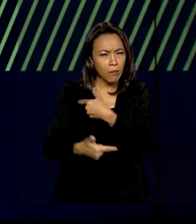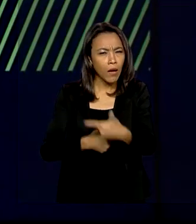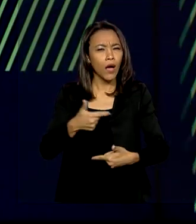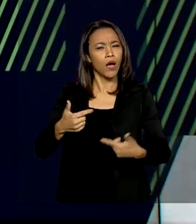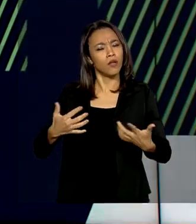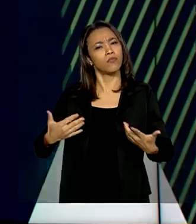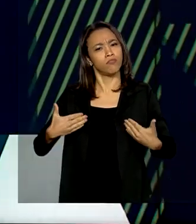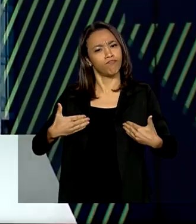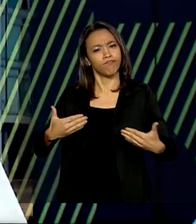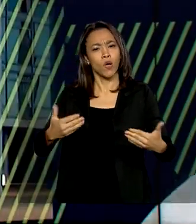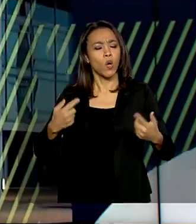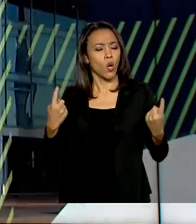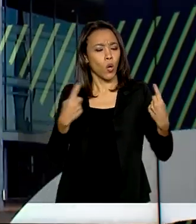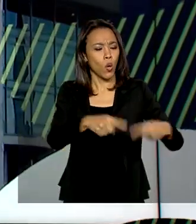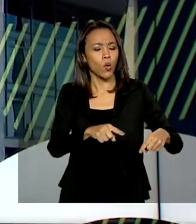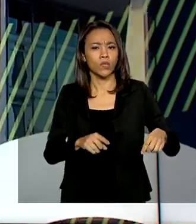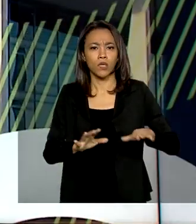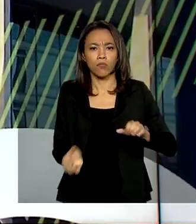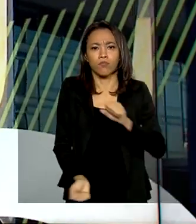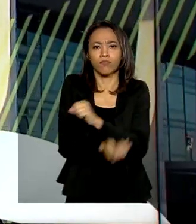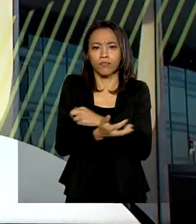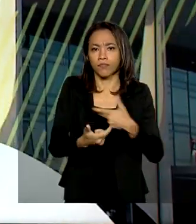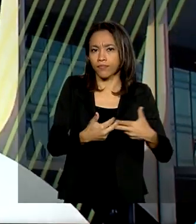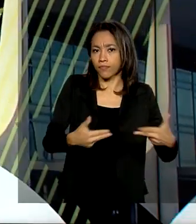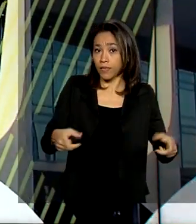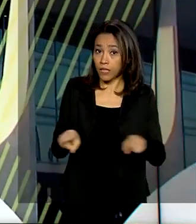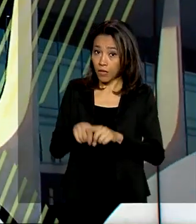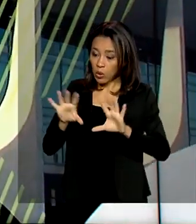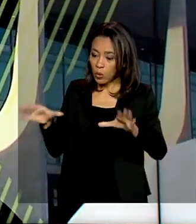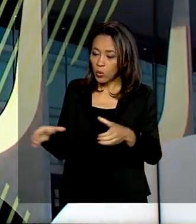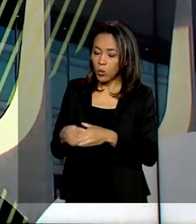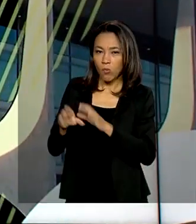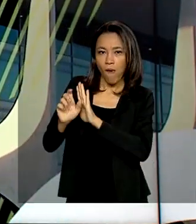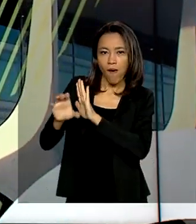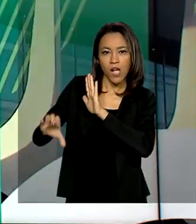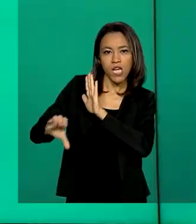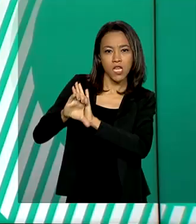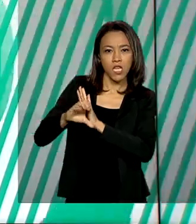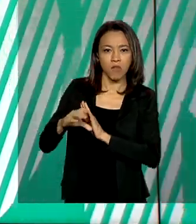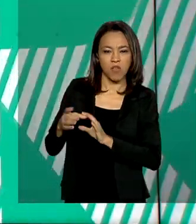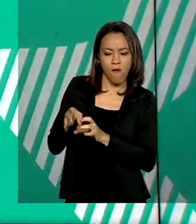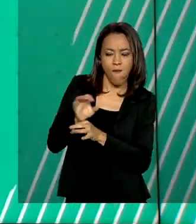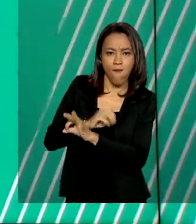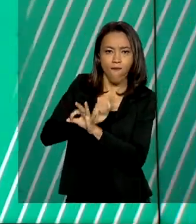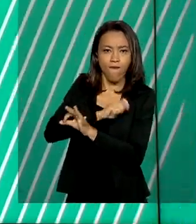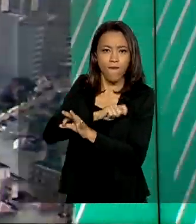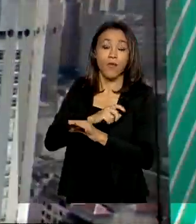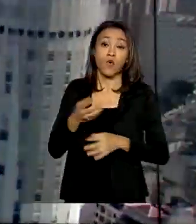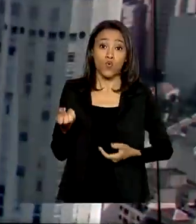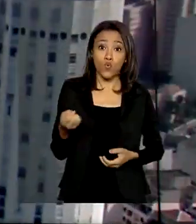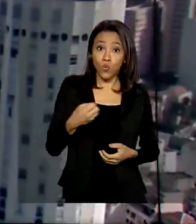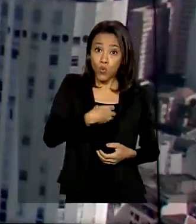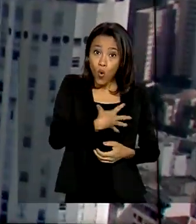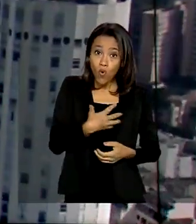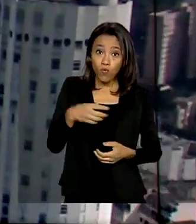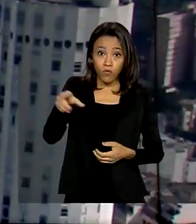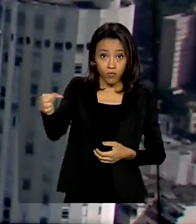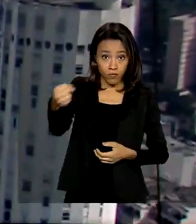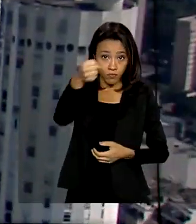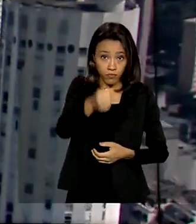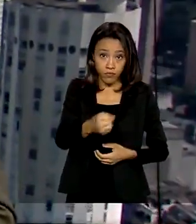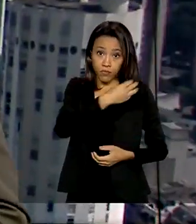como o combate à corrupção e ao crime organizado. Até o momento, o nome do novo comandante da pasta não foi